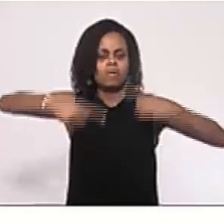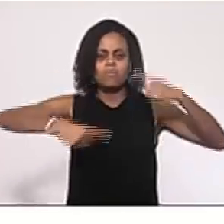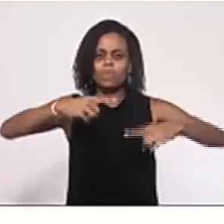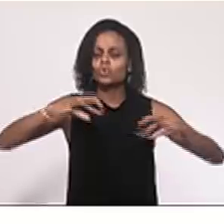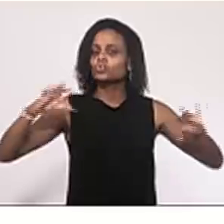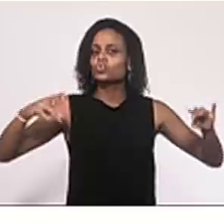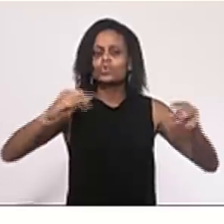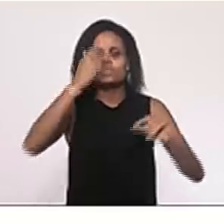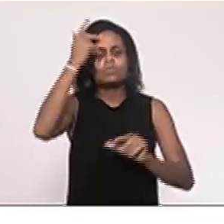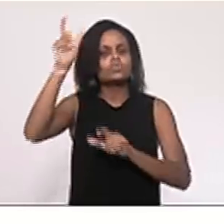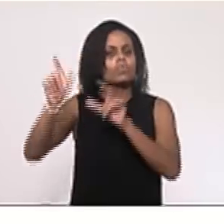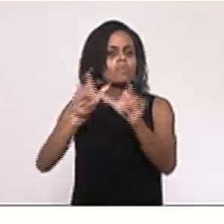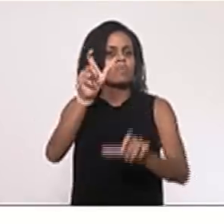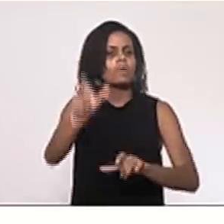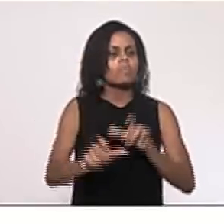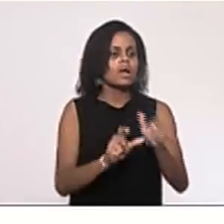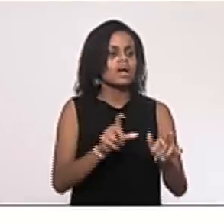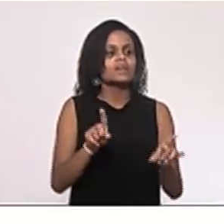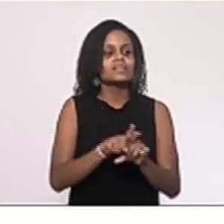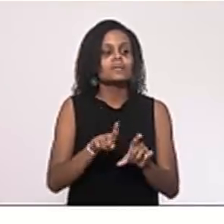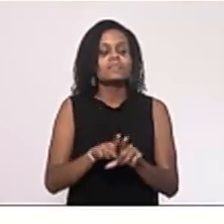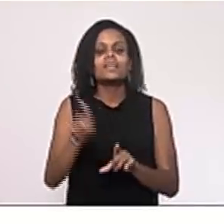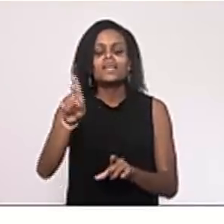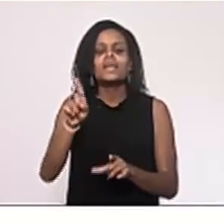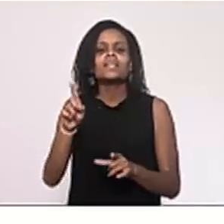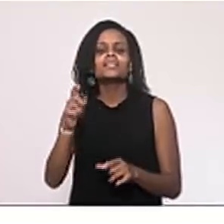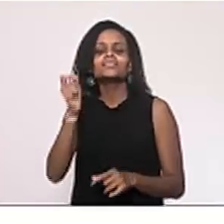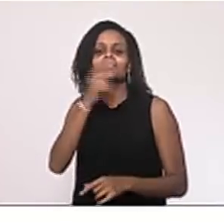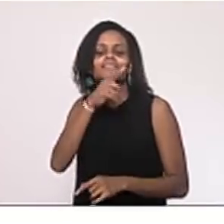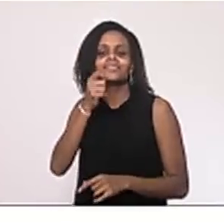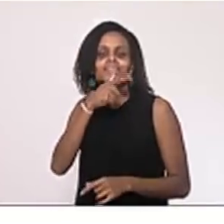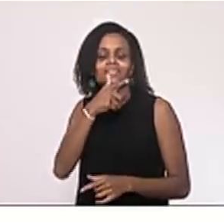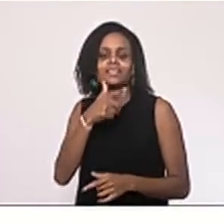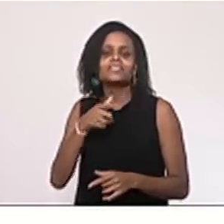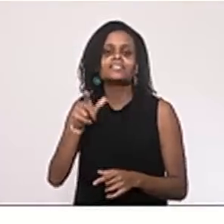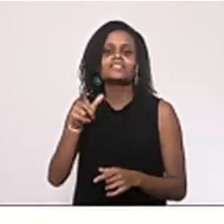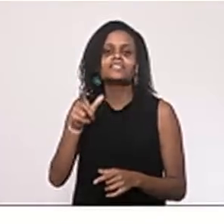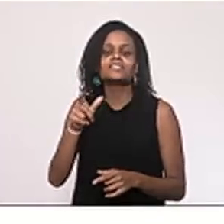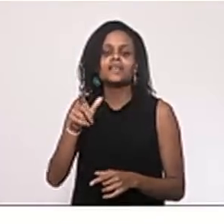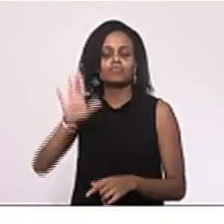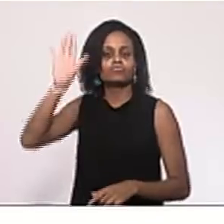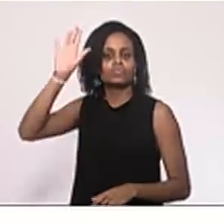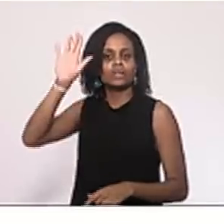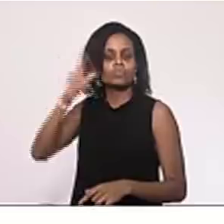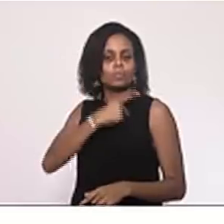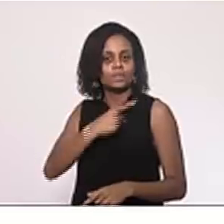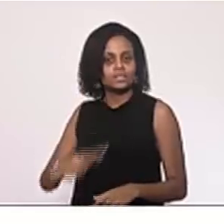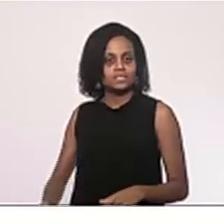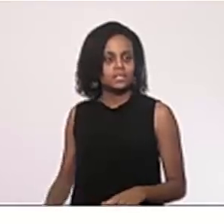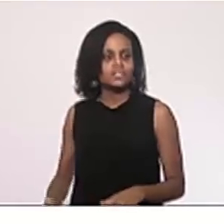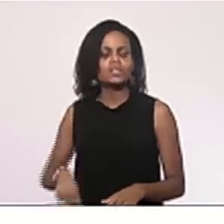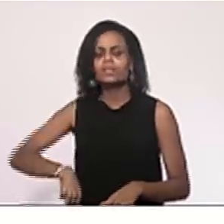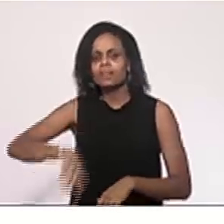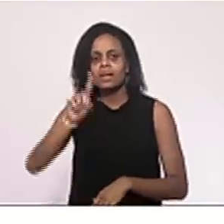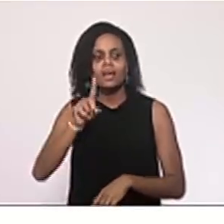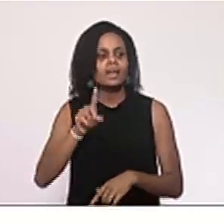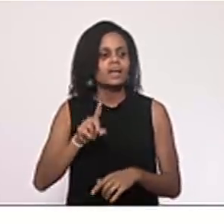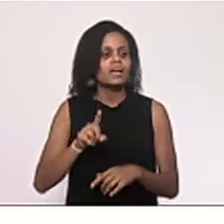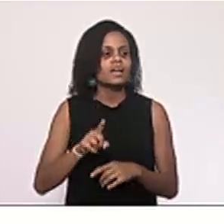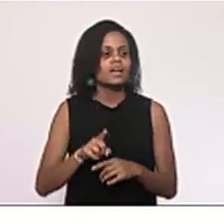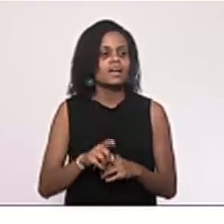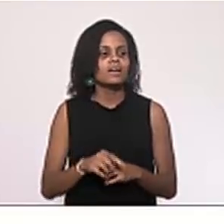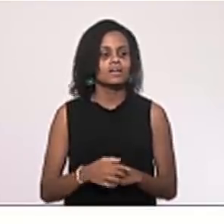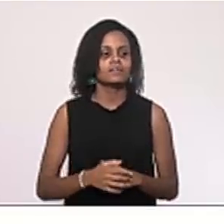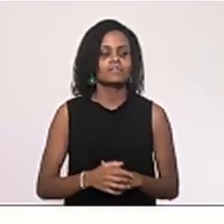figuras, inclusive aquele caricato, candidato a presidente da República, do partido deles, estava lá fazendo o seu